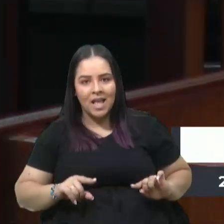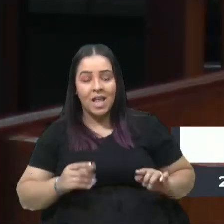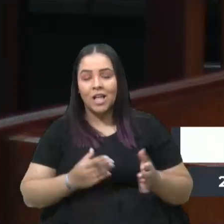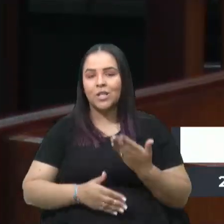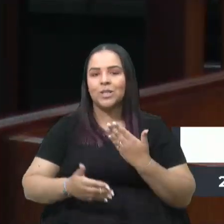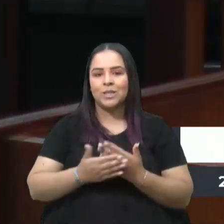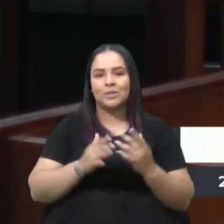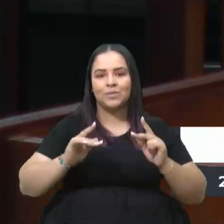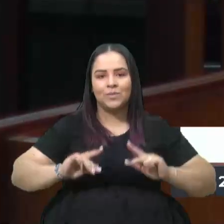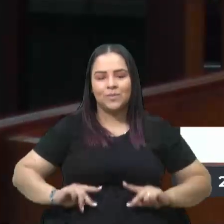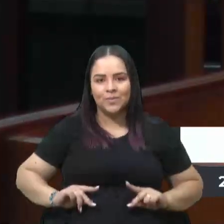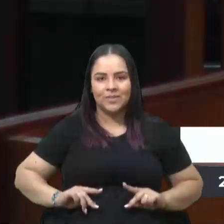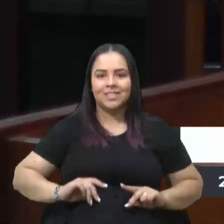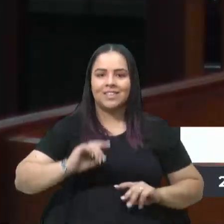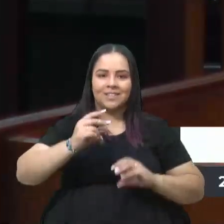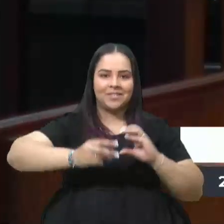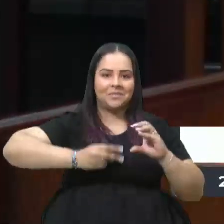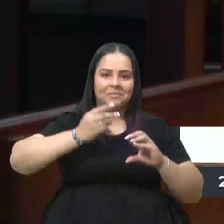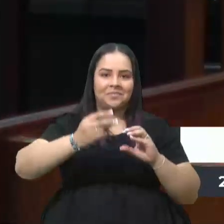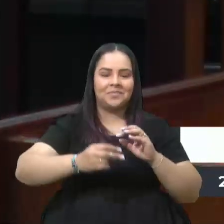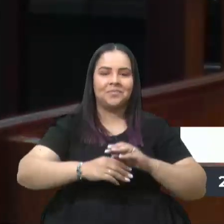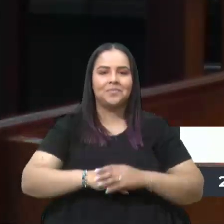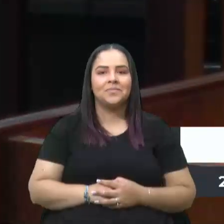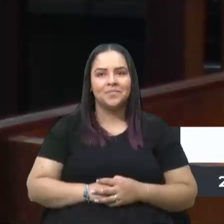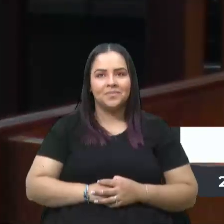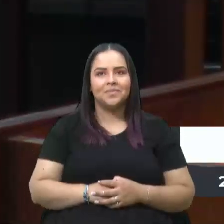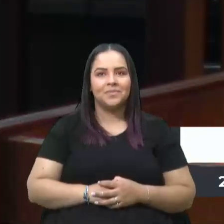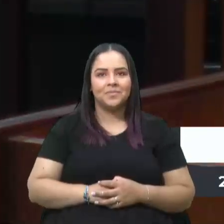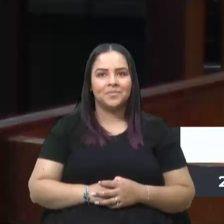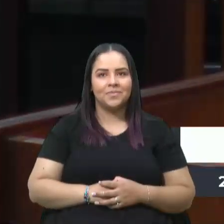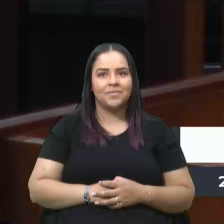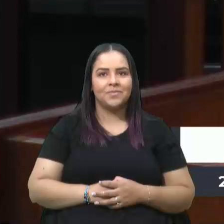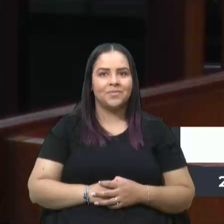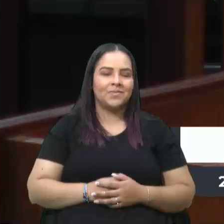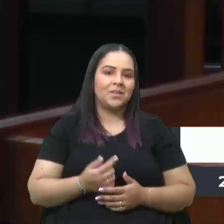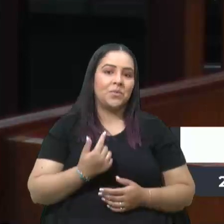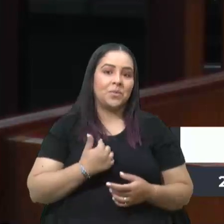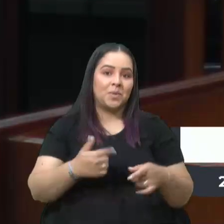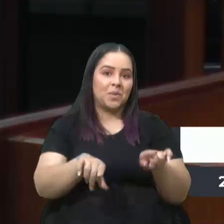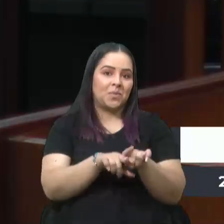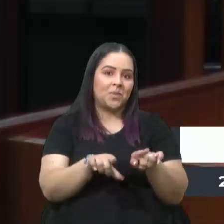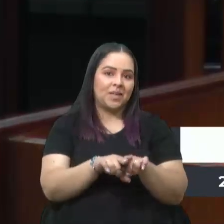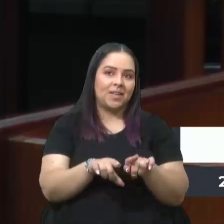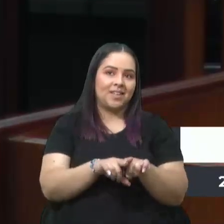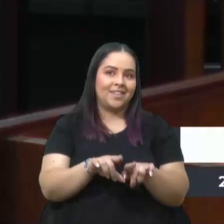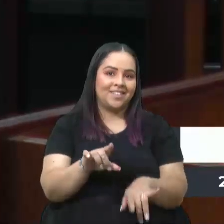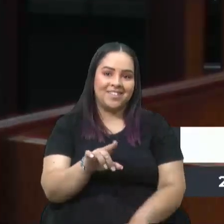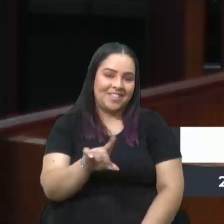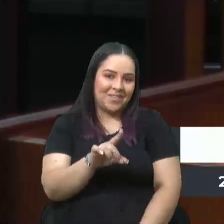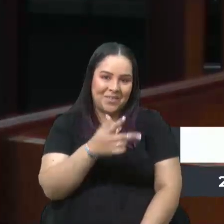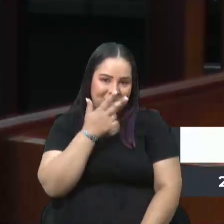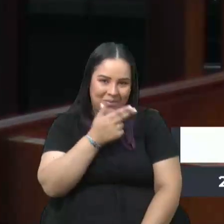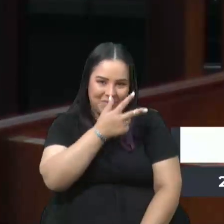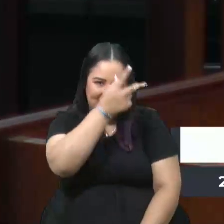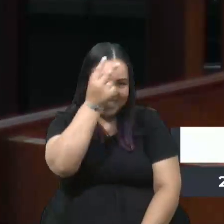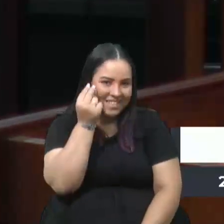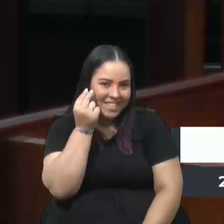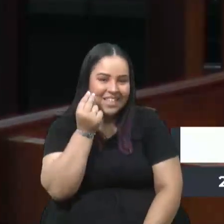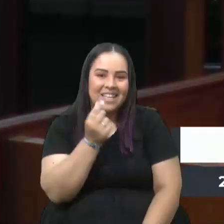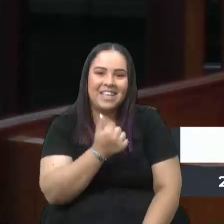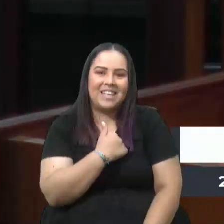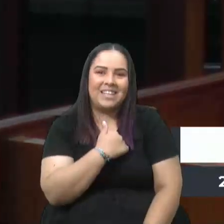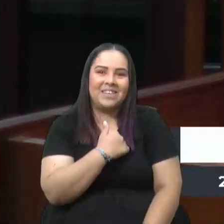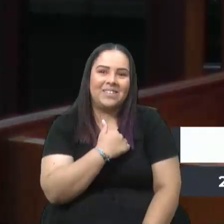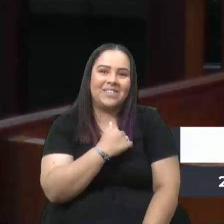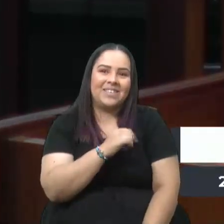todo o pessoal aqui da Câmara. Eu também não sou, assim como prefeito, não sou muito de